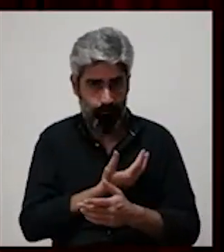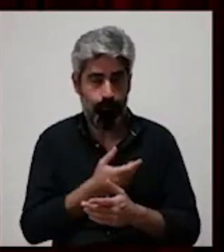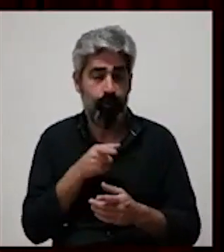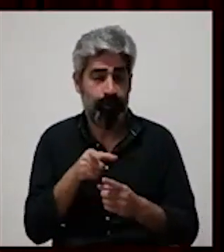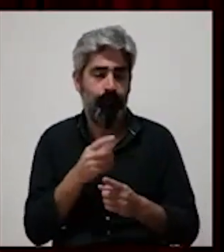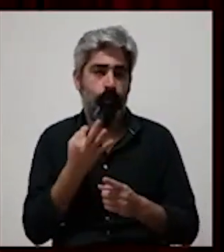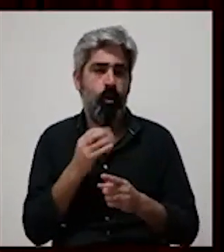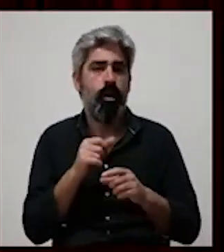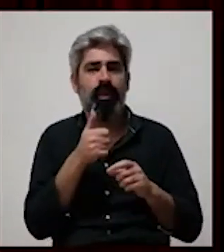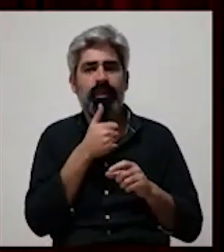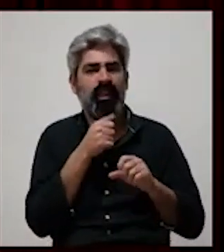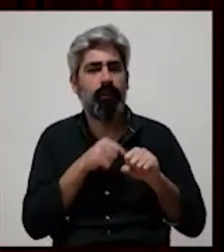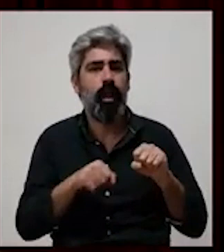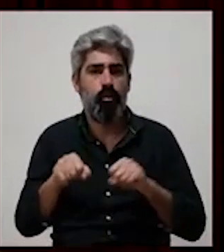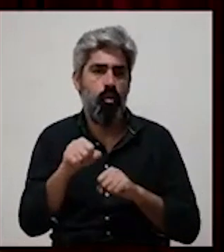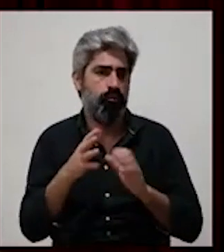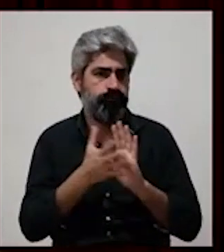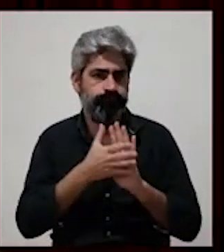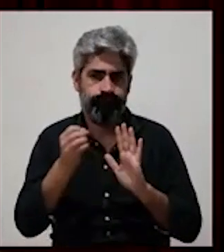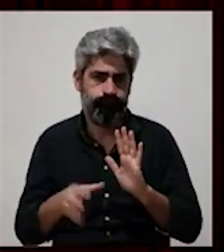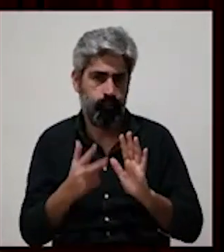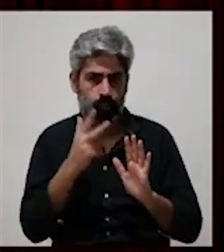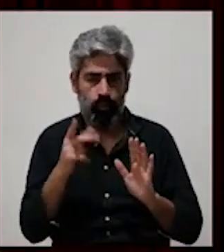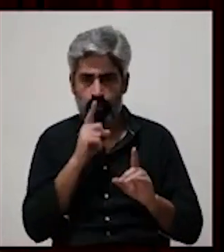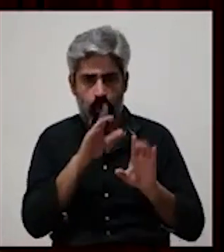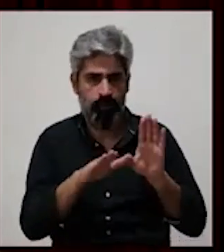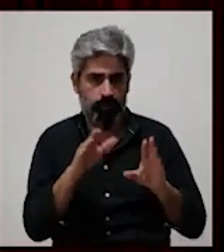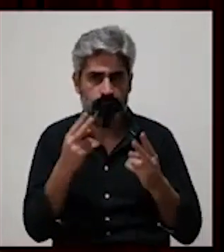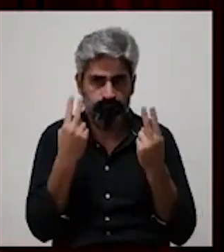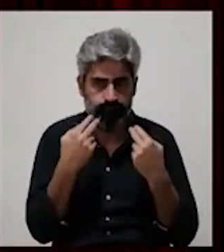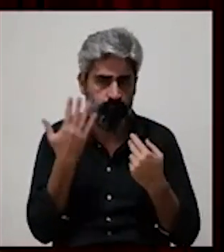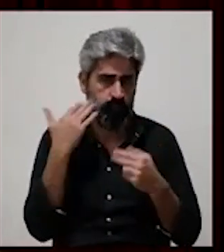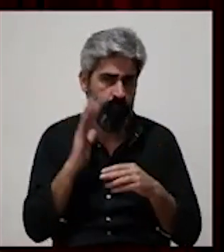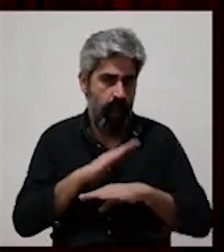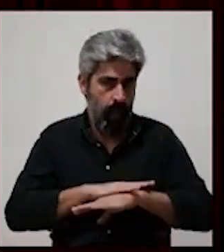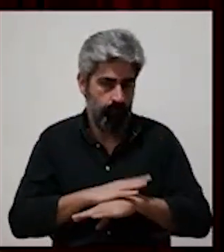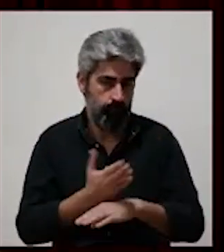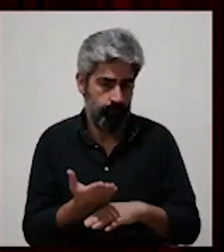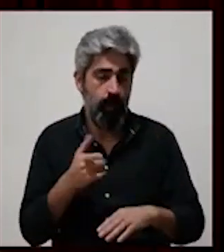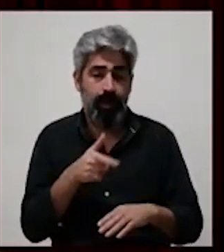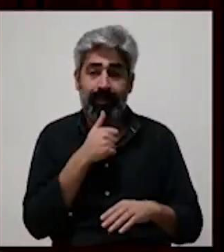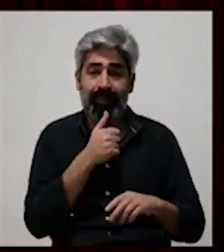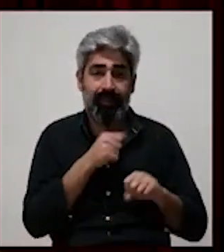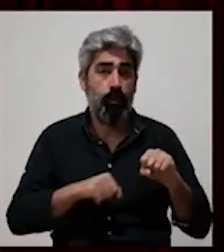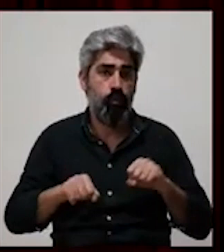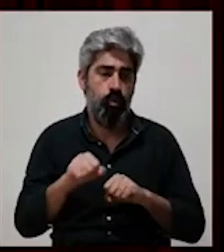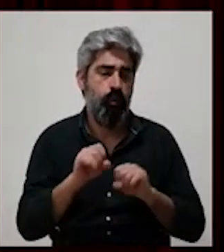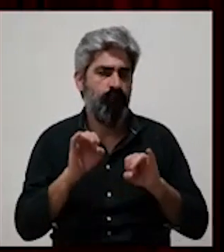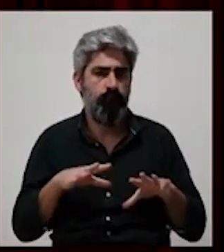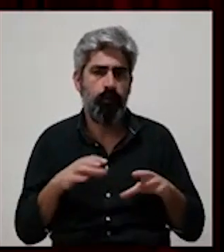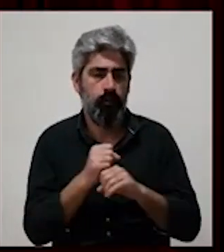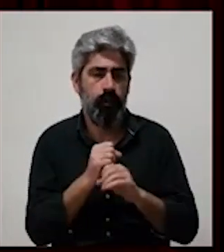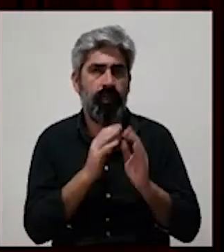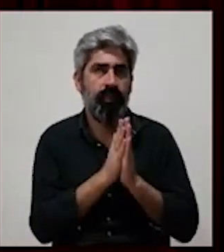ditou o fim de um regime ditatorial, totalitário e opressivo. O fim da ditadura foi o fim da trilogia